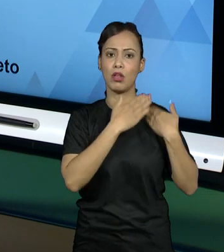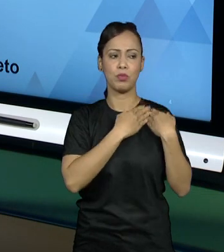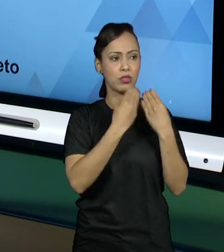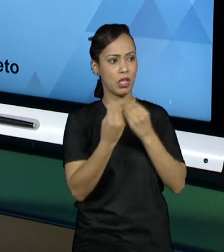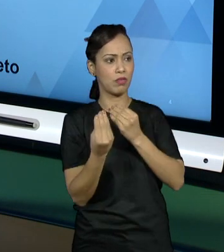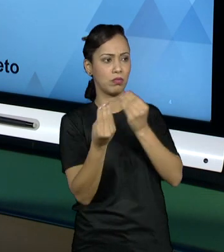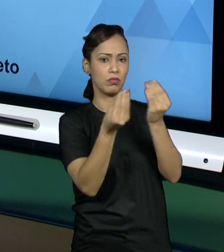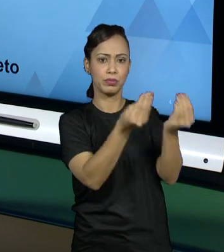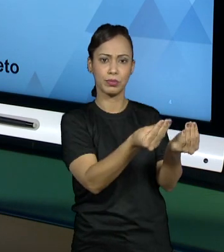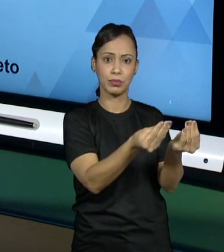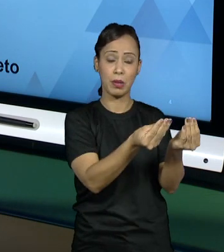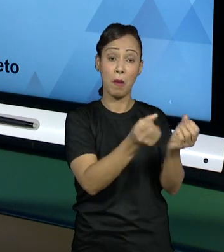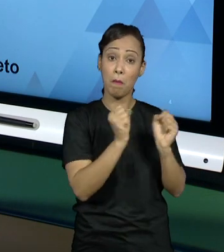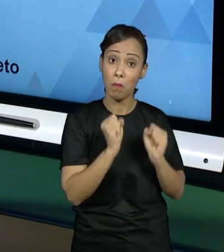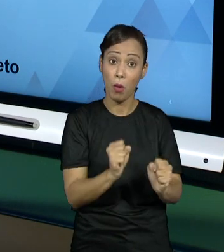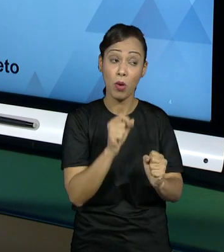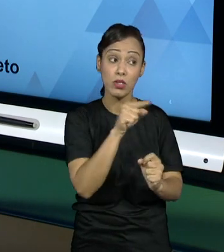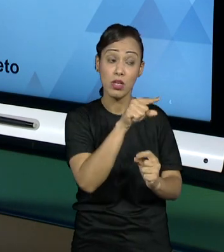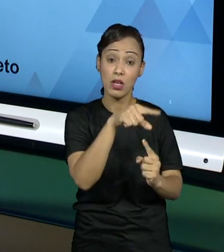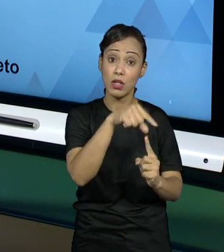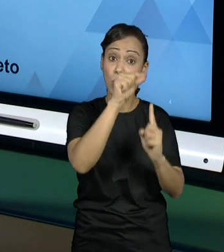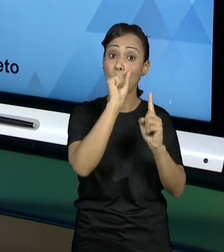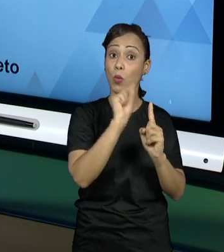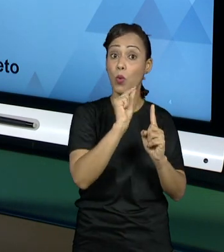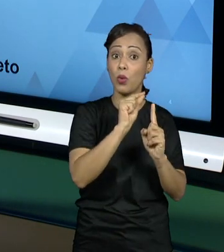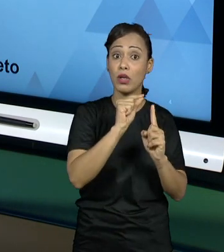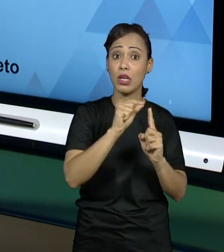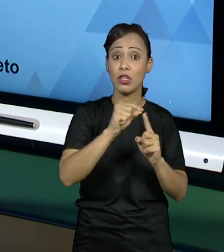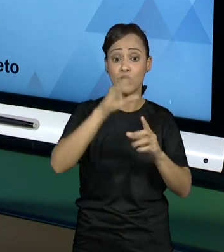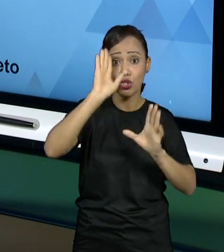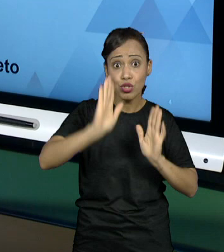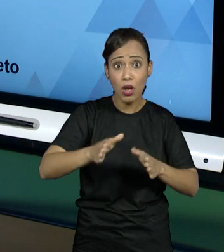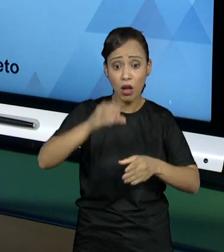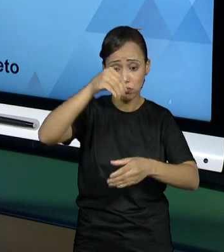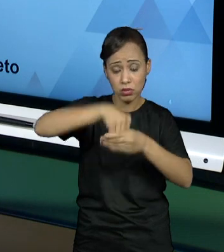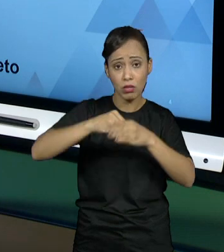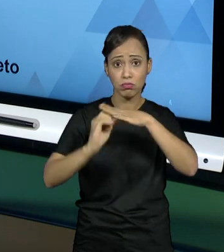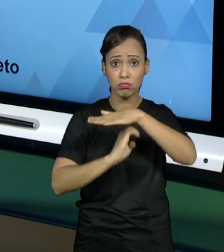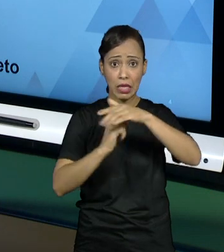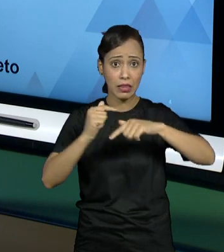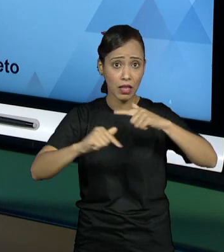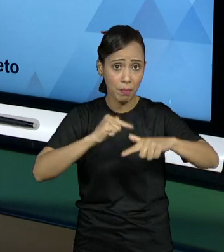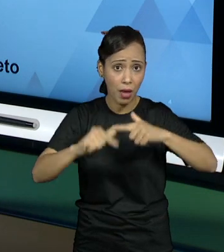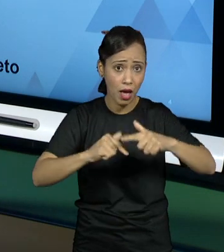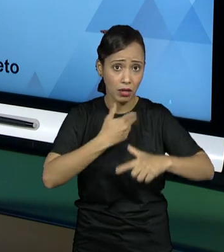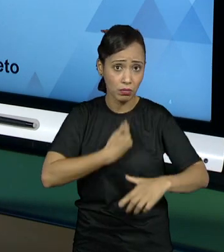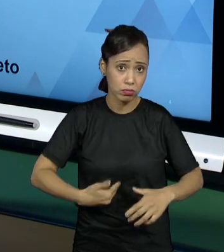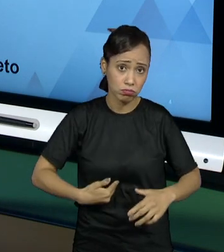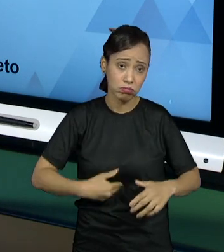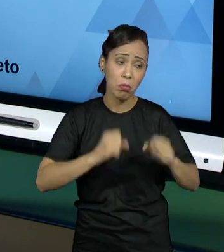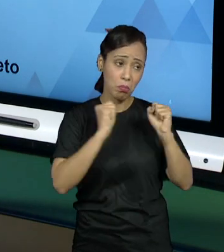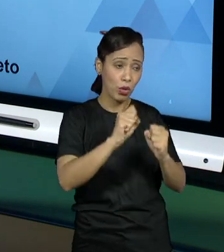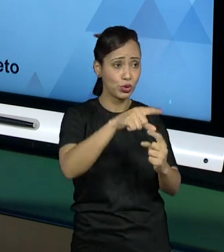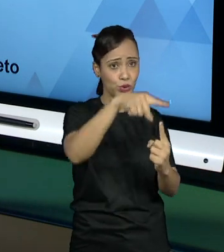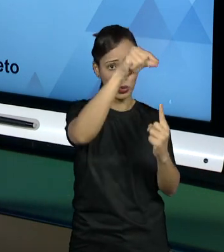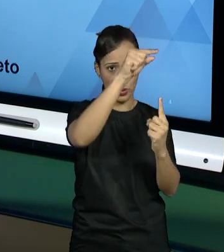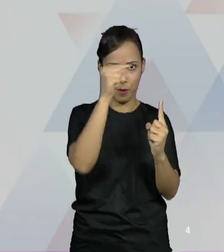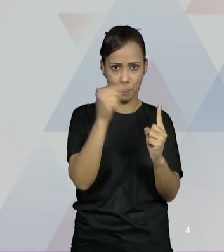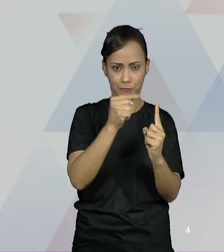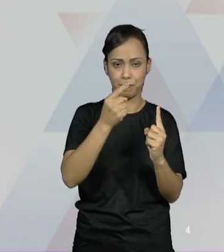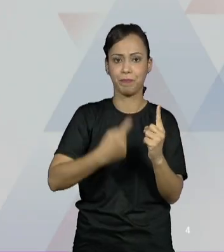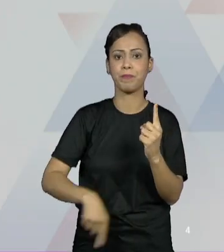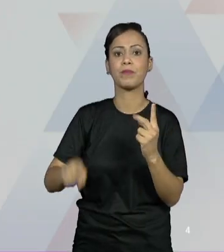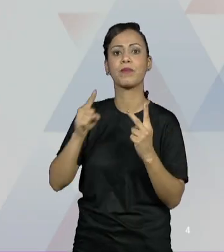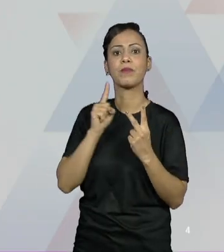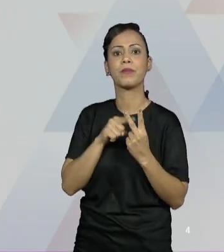preferencialmente, trabalhe no órgão onde vai ser desenvolvido o projeto. Existe também o